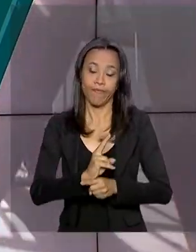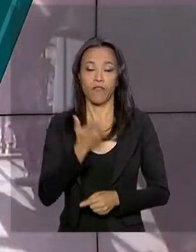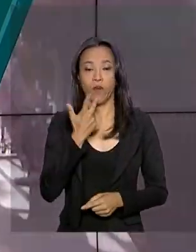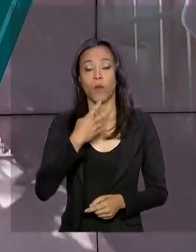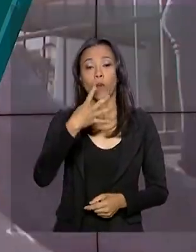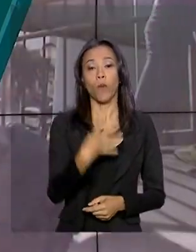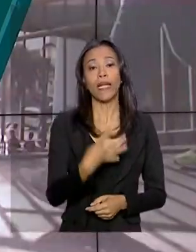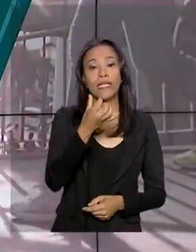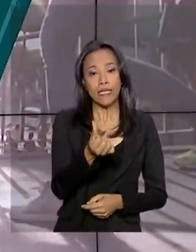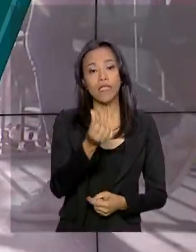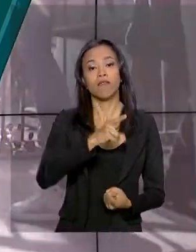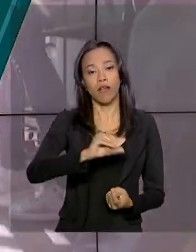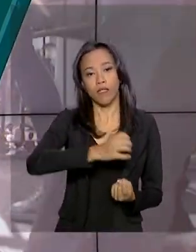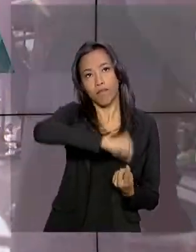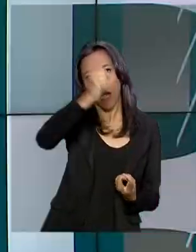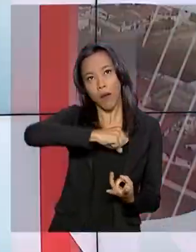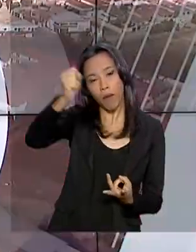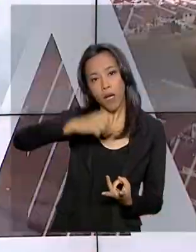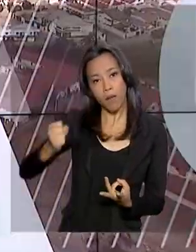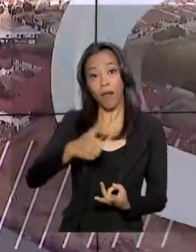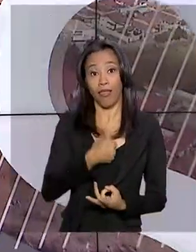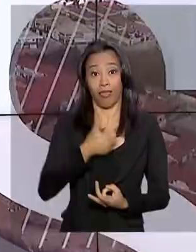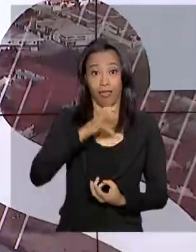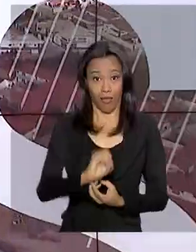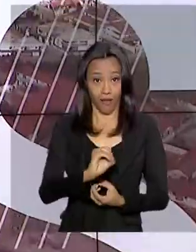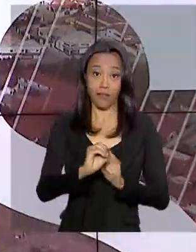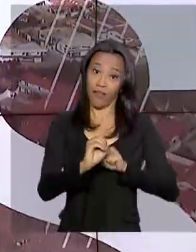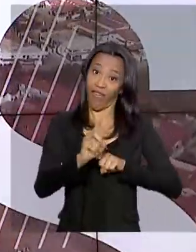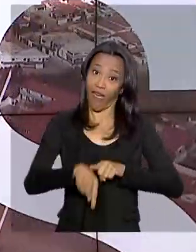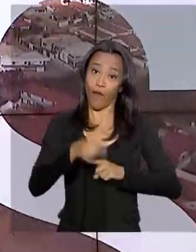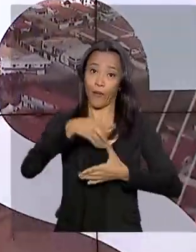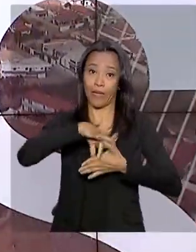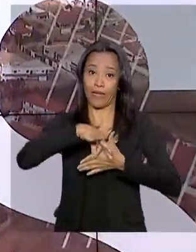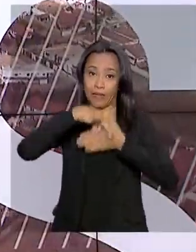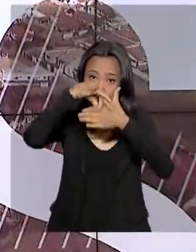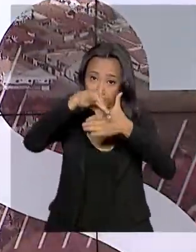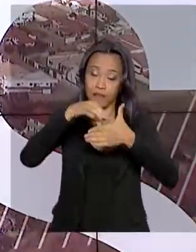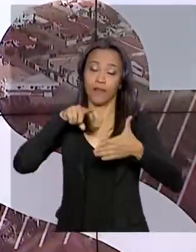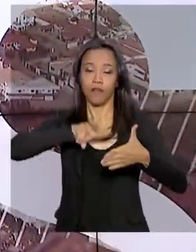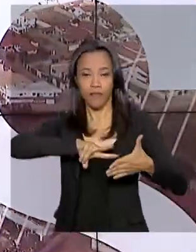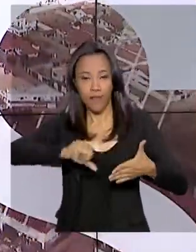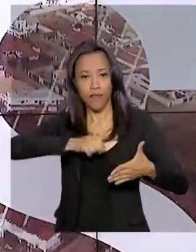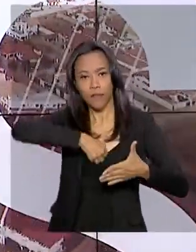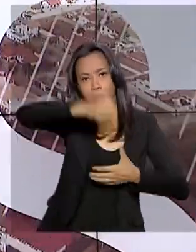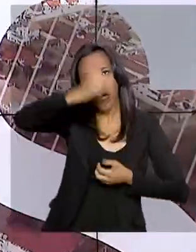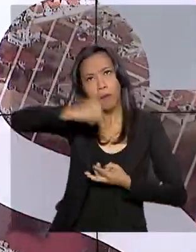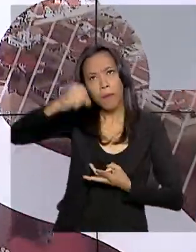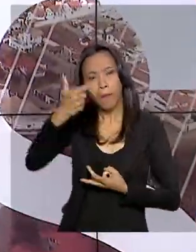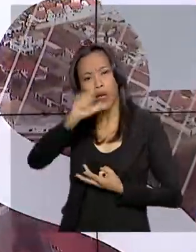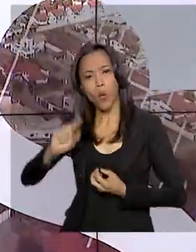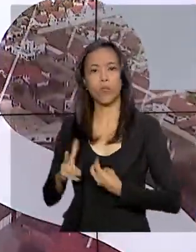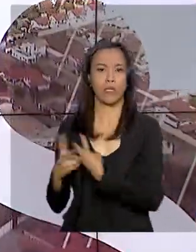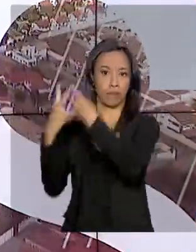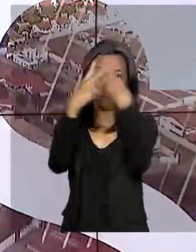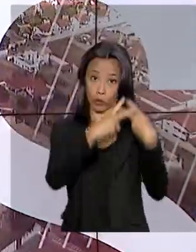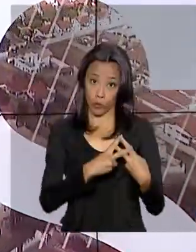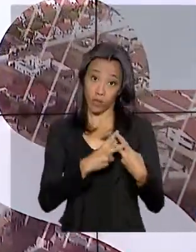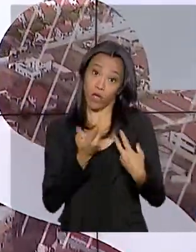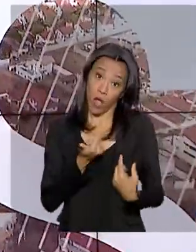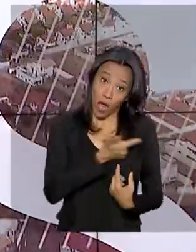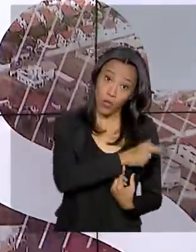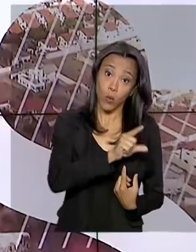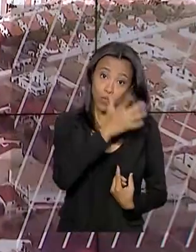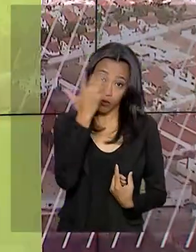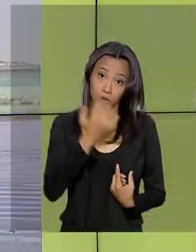detentos serão transferidos, 10 deles, identificados como líderes da rebelião, serão enviados a prisões federais. Os outros